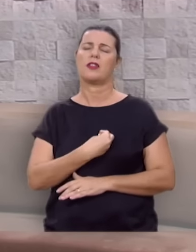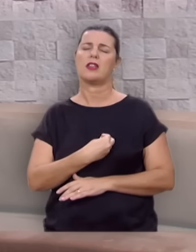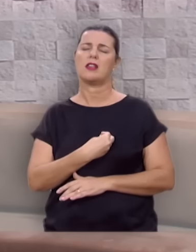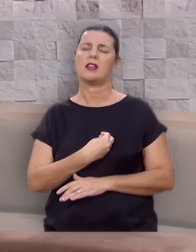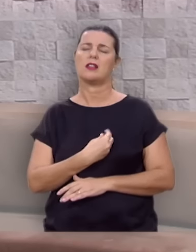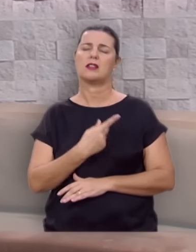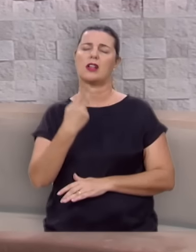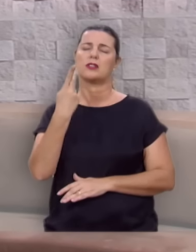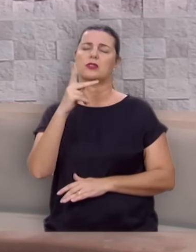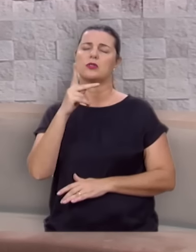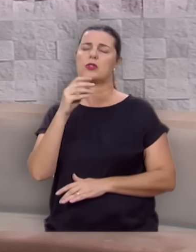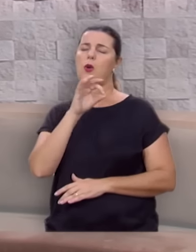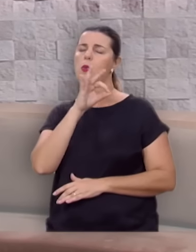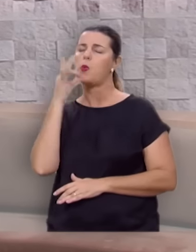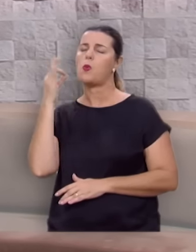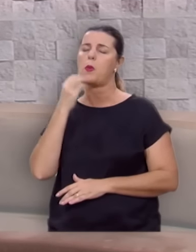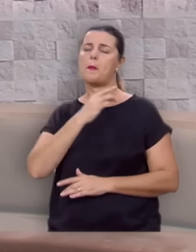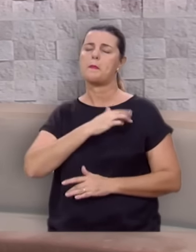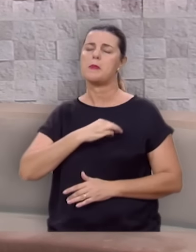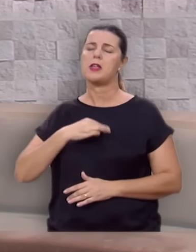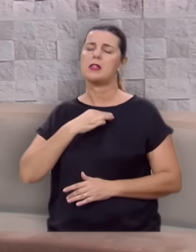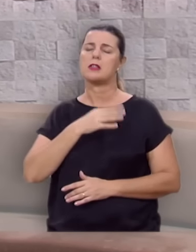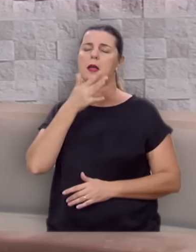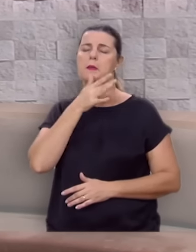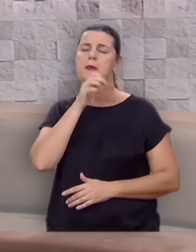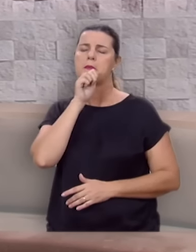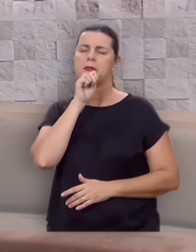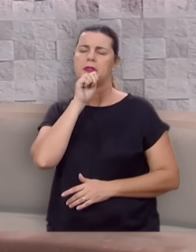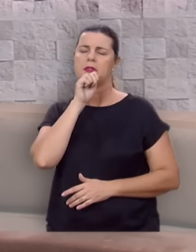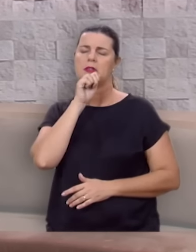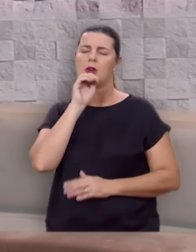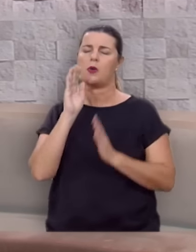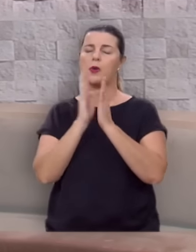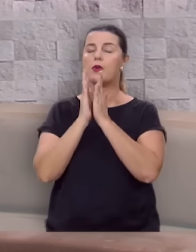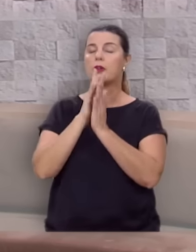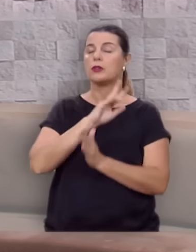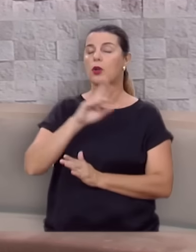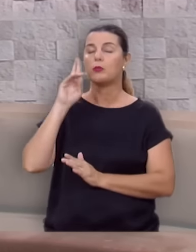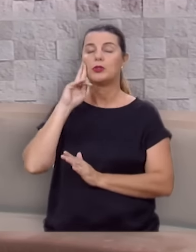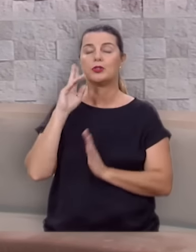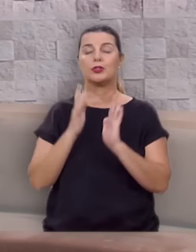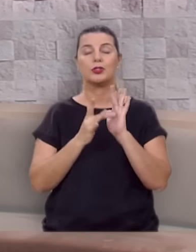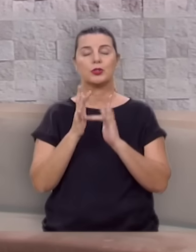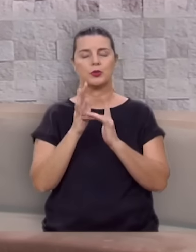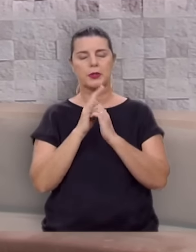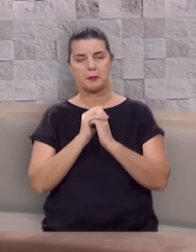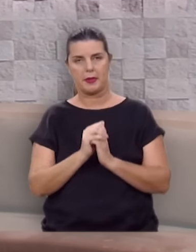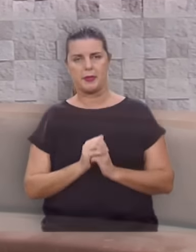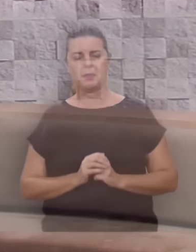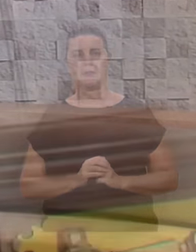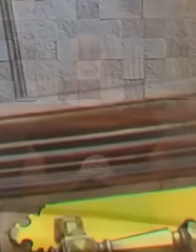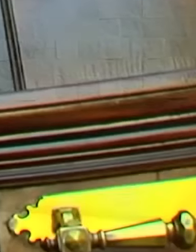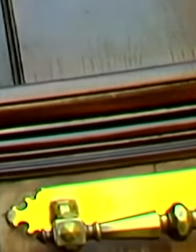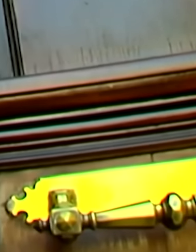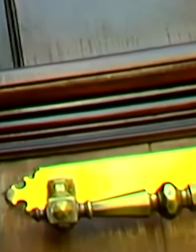sua vida, do seu excelente ministério como mãe. Oramos assim, em nome de Jesus.